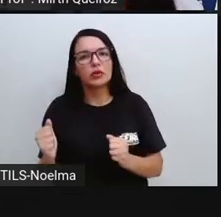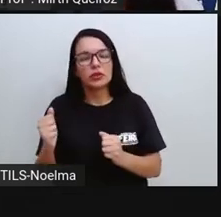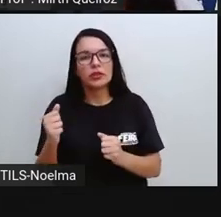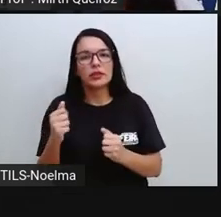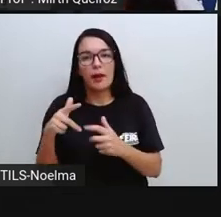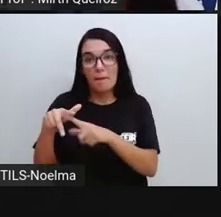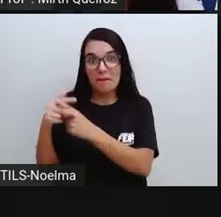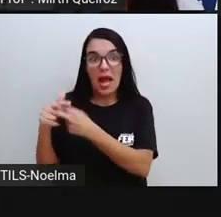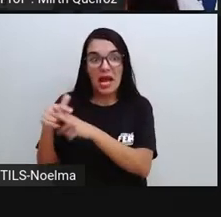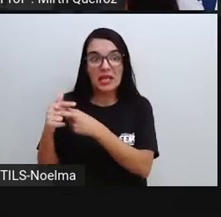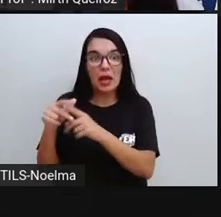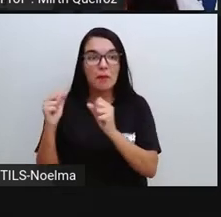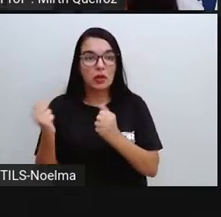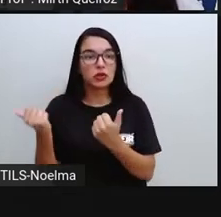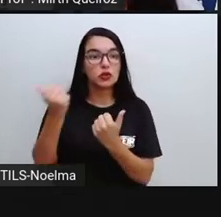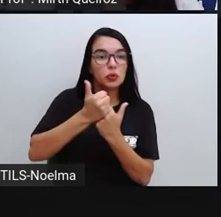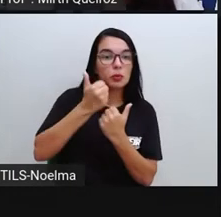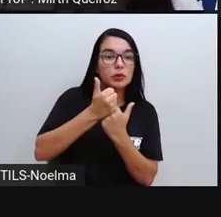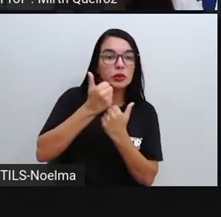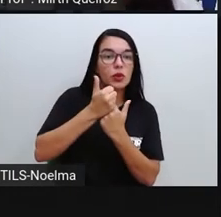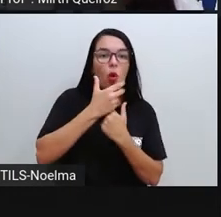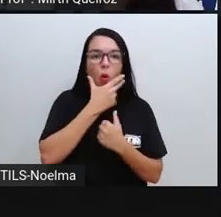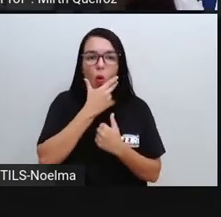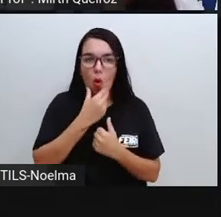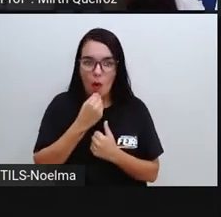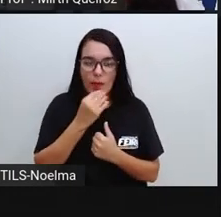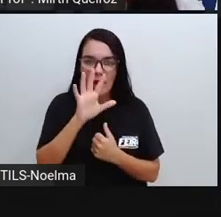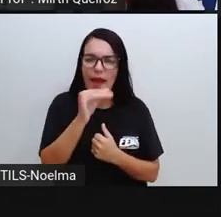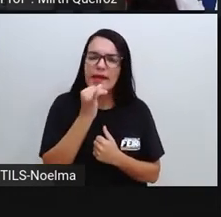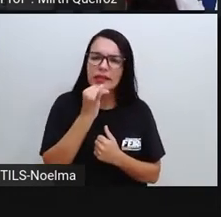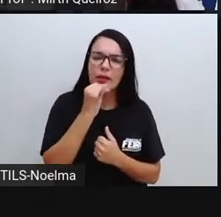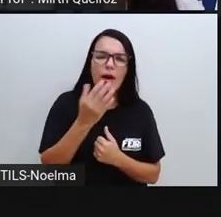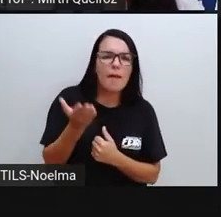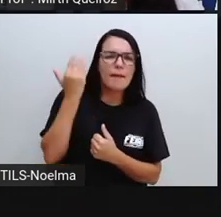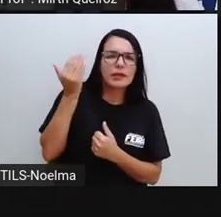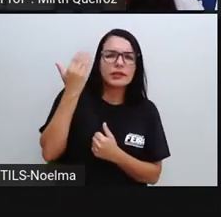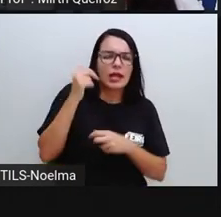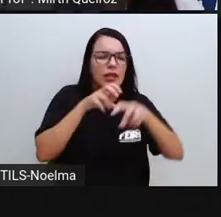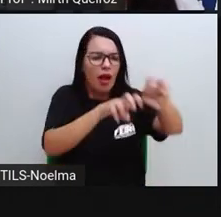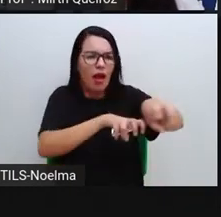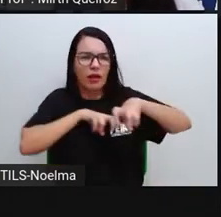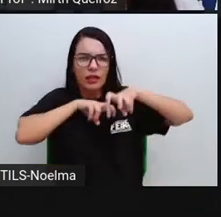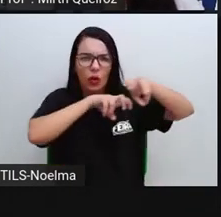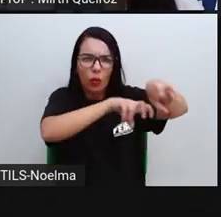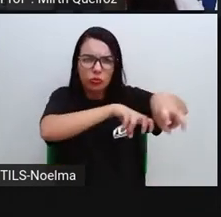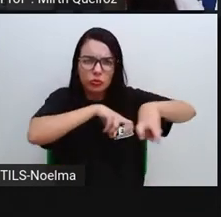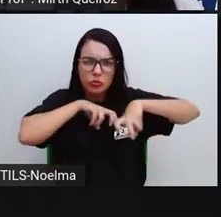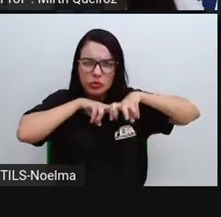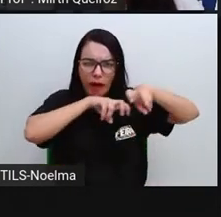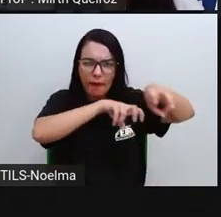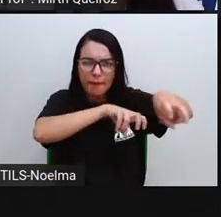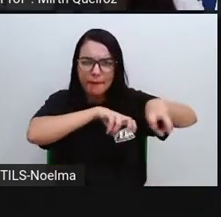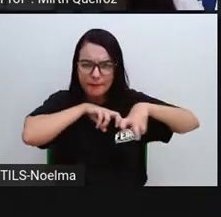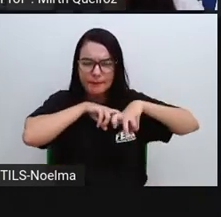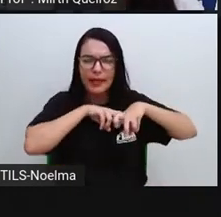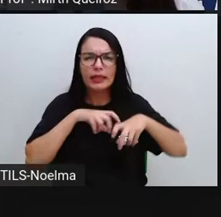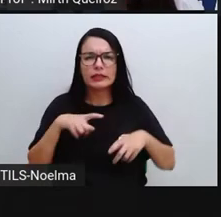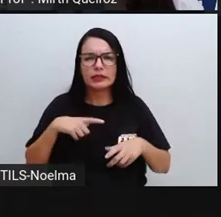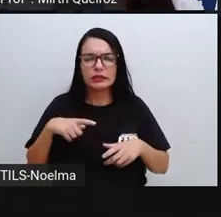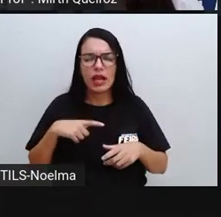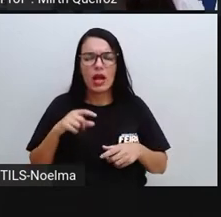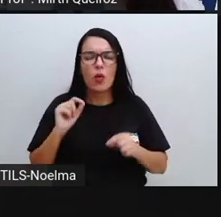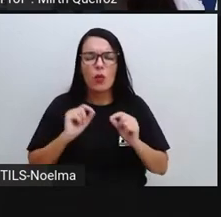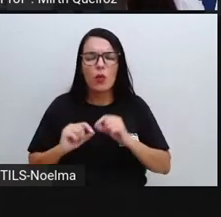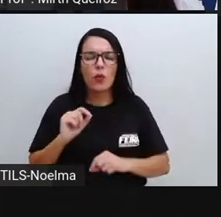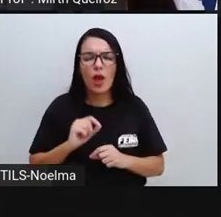A gente vê que antigamente, por exemplo, na agricultura, as atividades ligadas a essa área, a